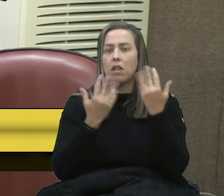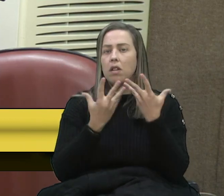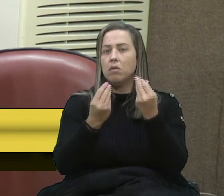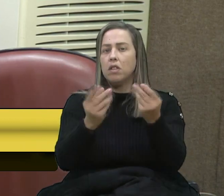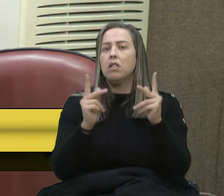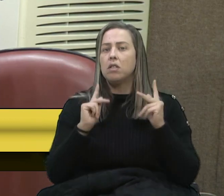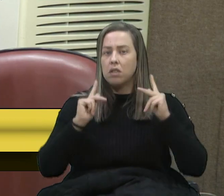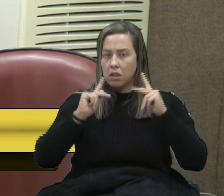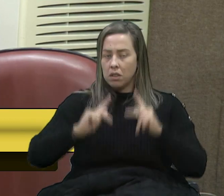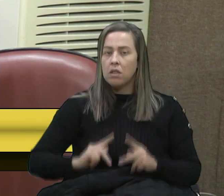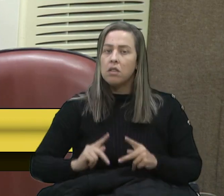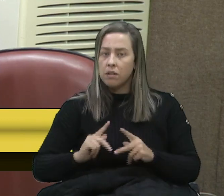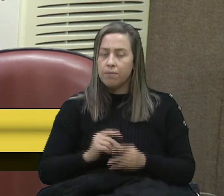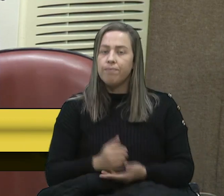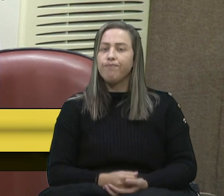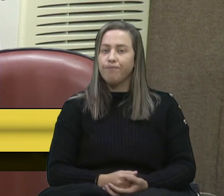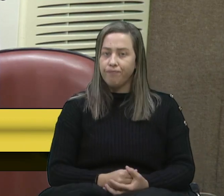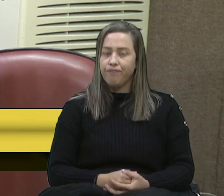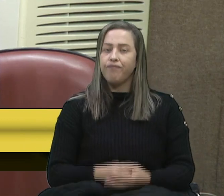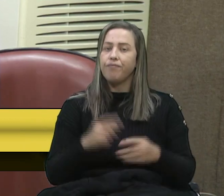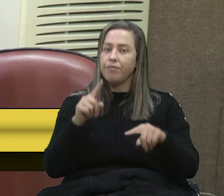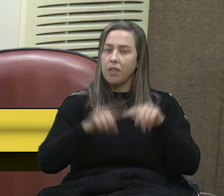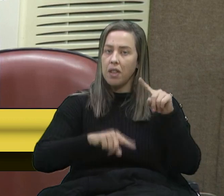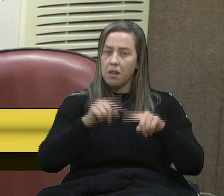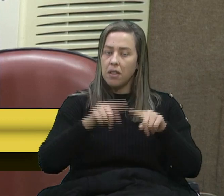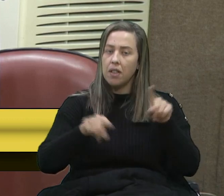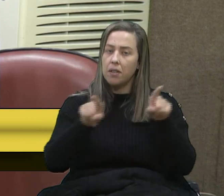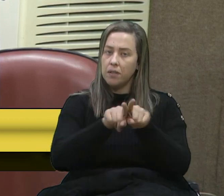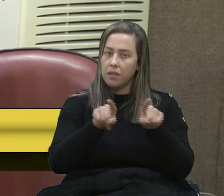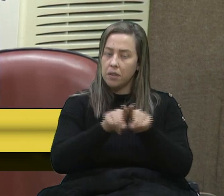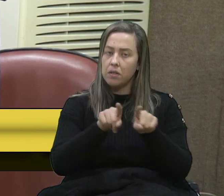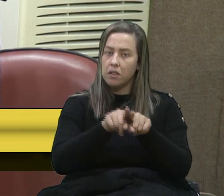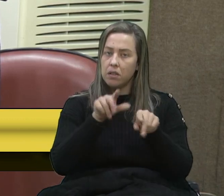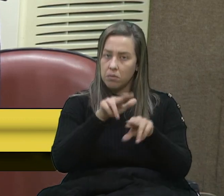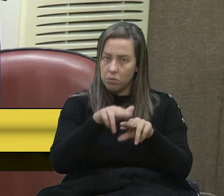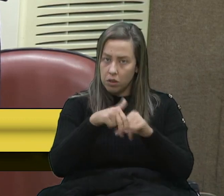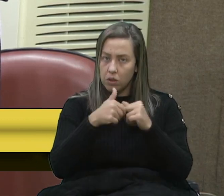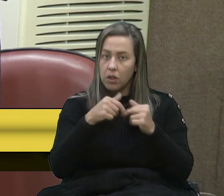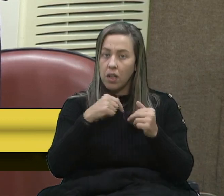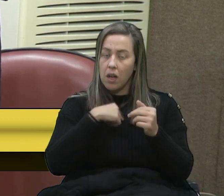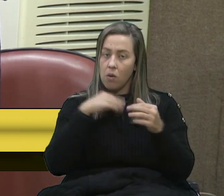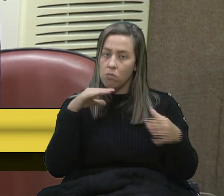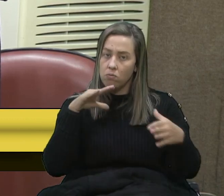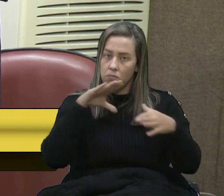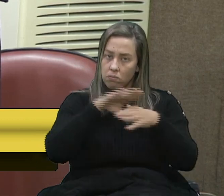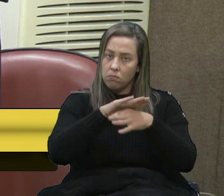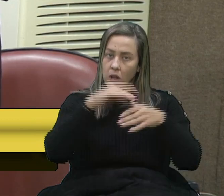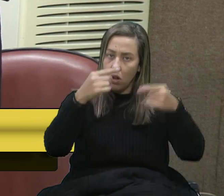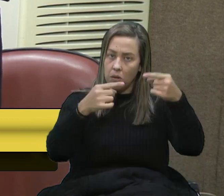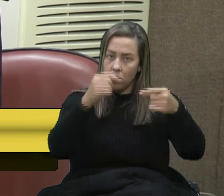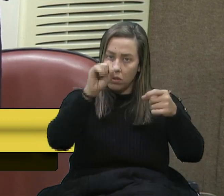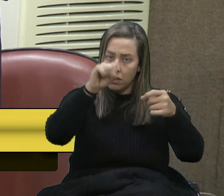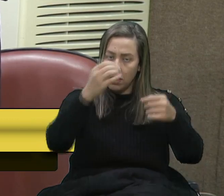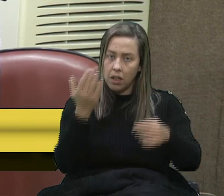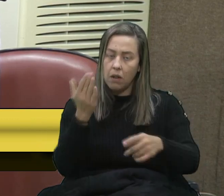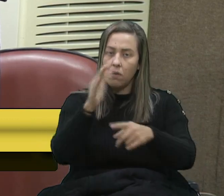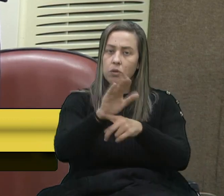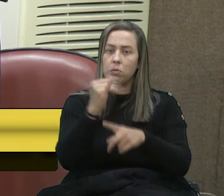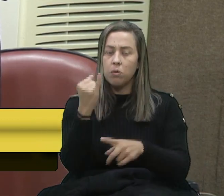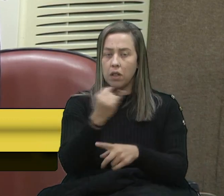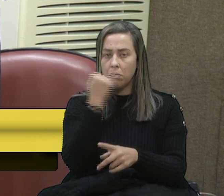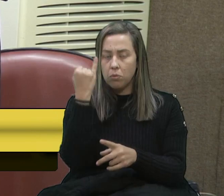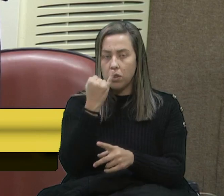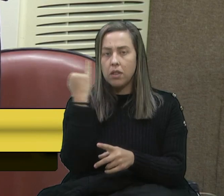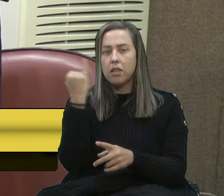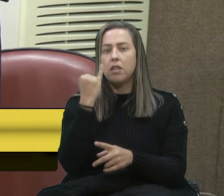levar muitas percas materiais. Então, sem dúvidas, eu me somo a este debate, devido à importância,